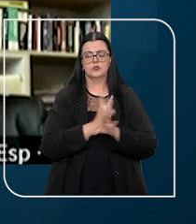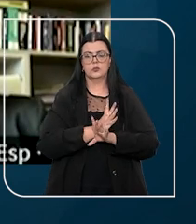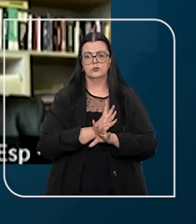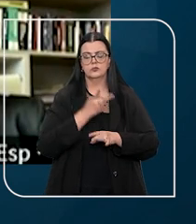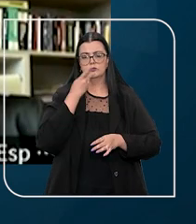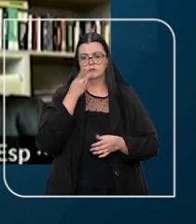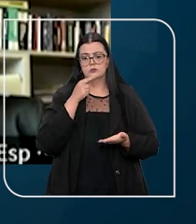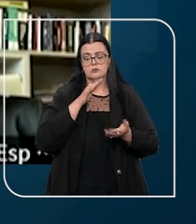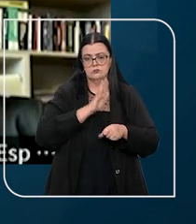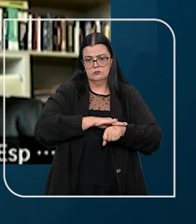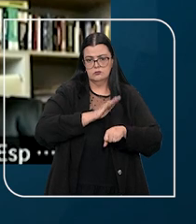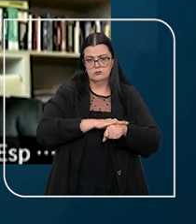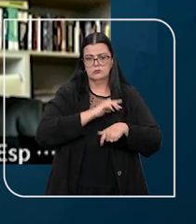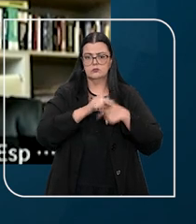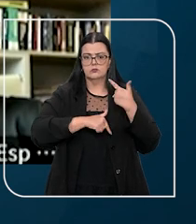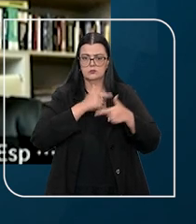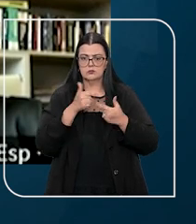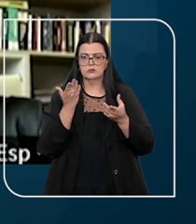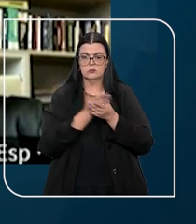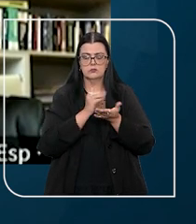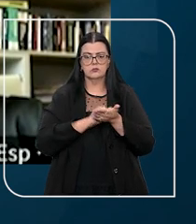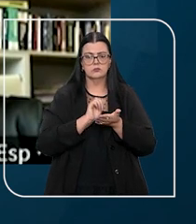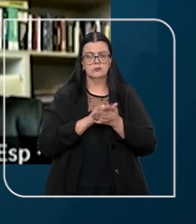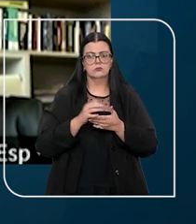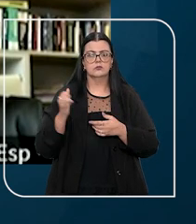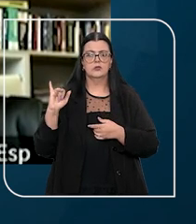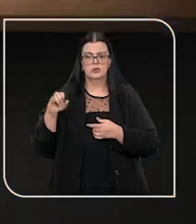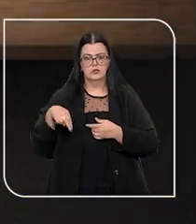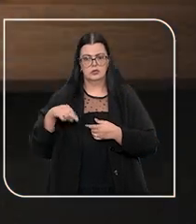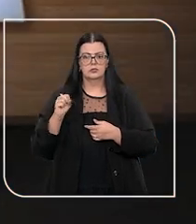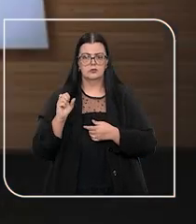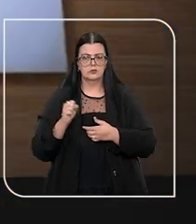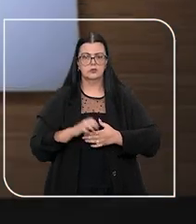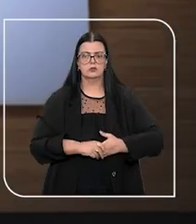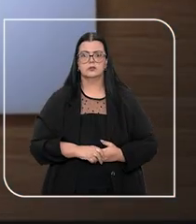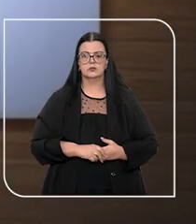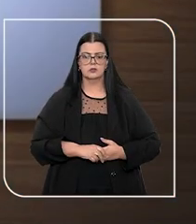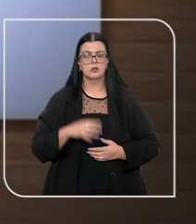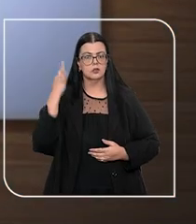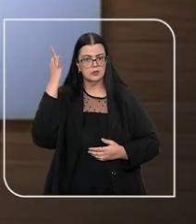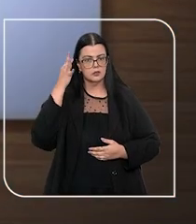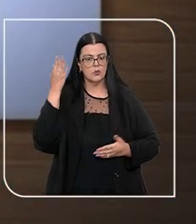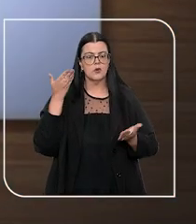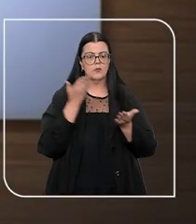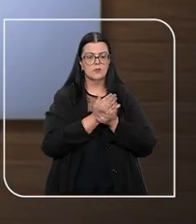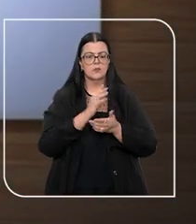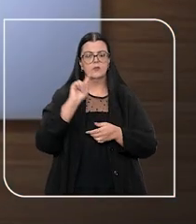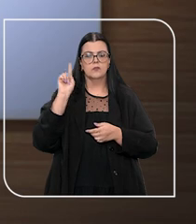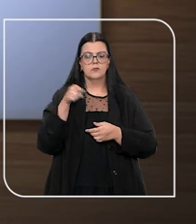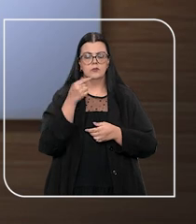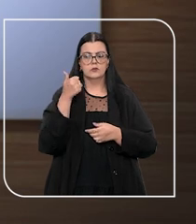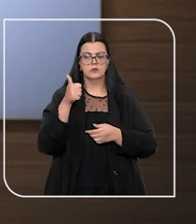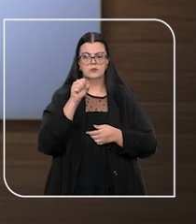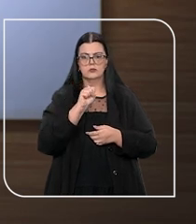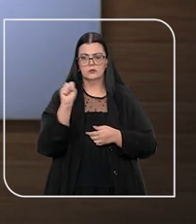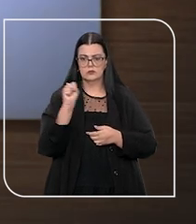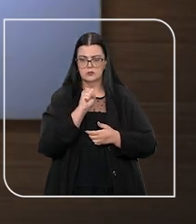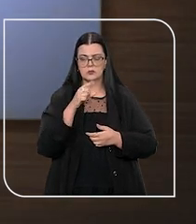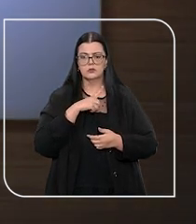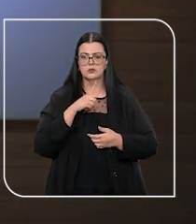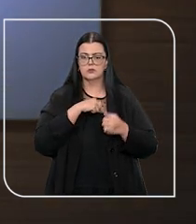para comprovar tempo de serviço em processos previdenciários. A tese aprovada no julgamento do tema 1188